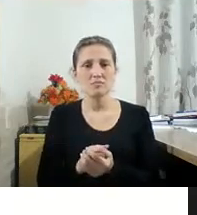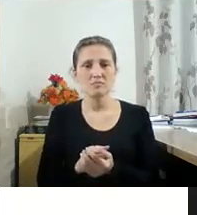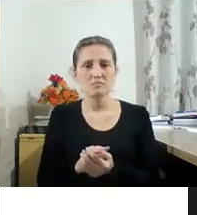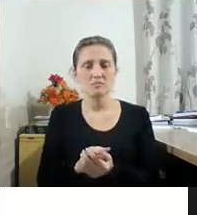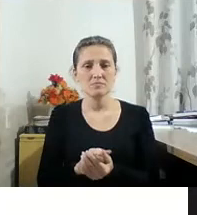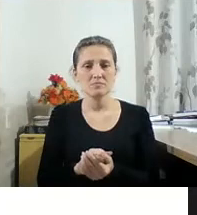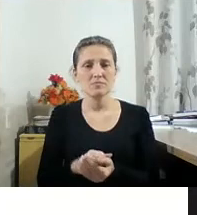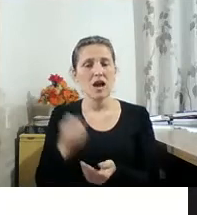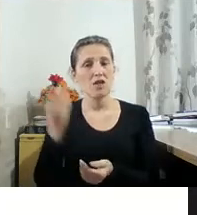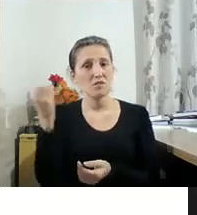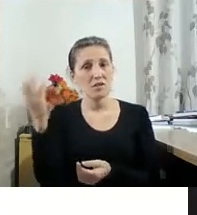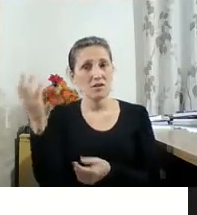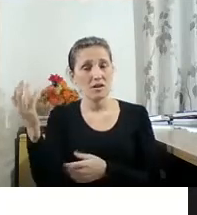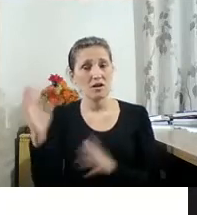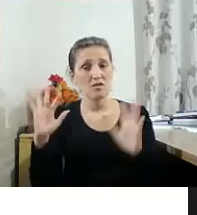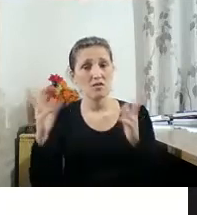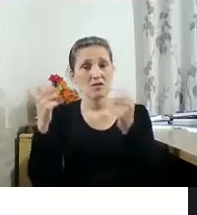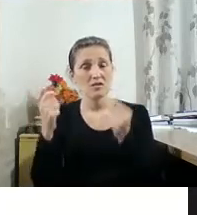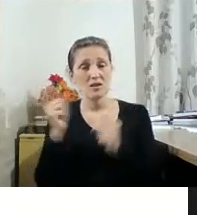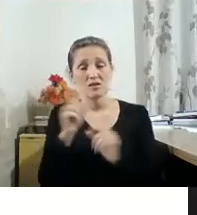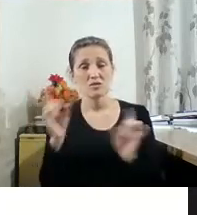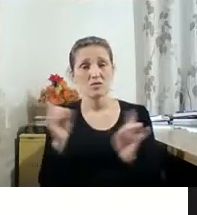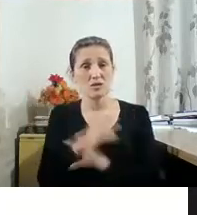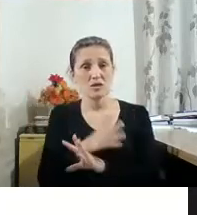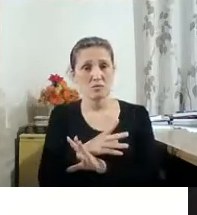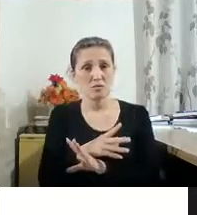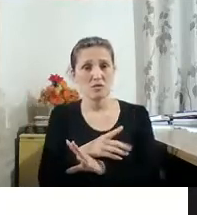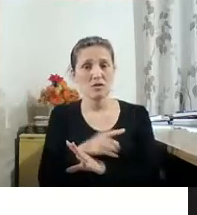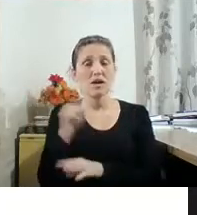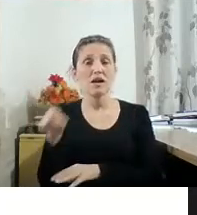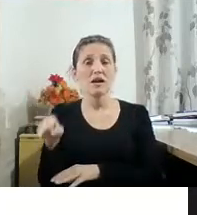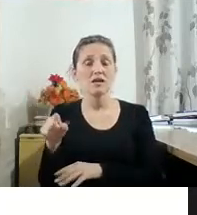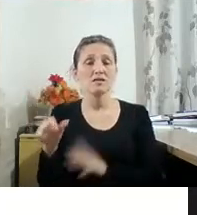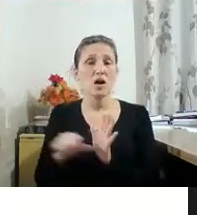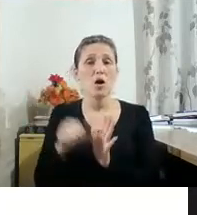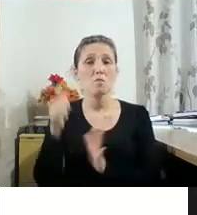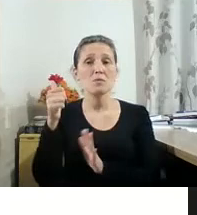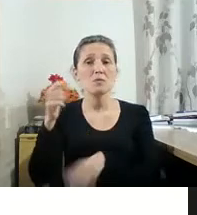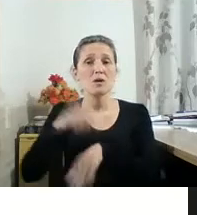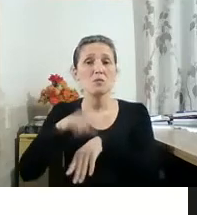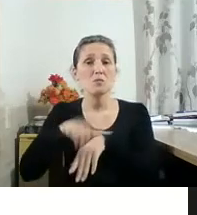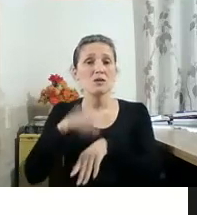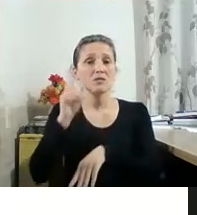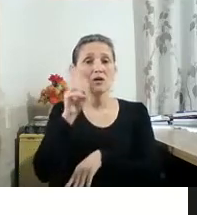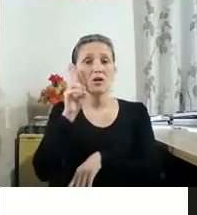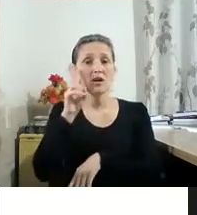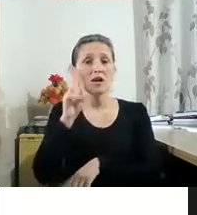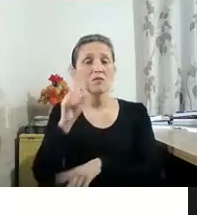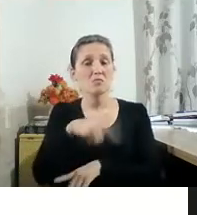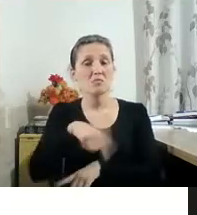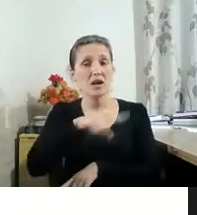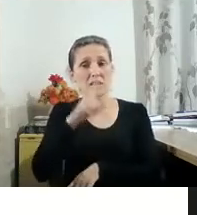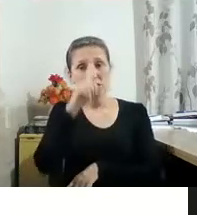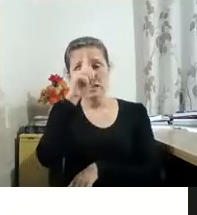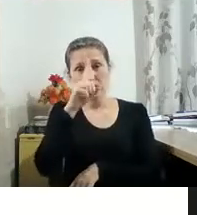Ela continua. Esse daqui, vamos dizer, foi o primeiro momento em que eu reuni essas ideias. Hoje ela tem um outro